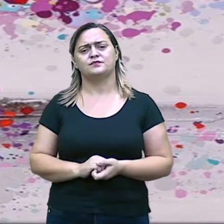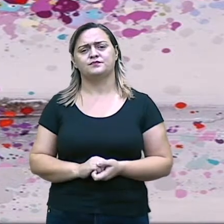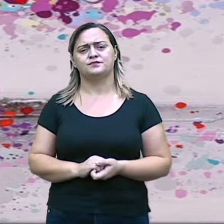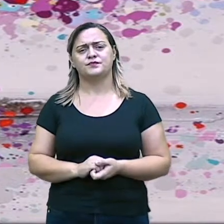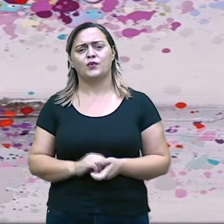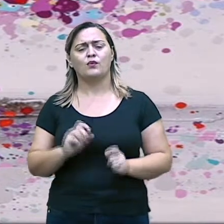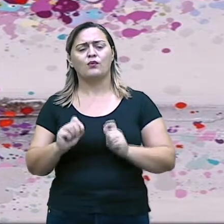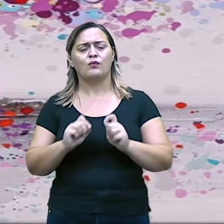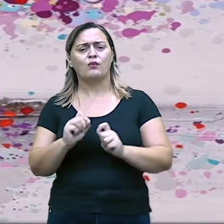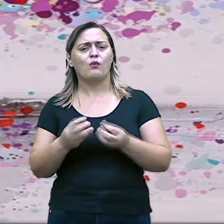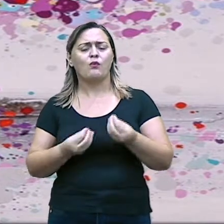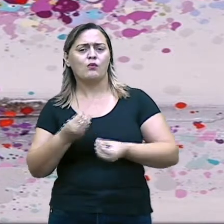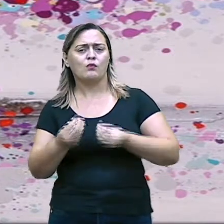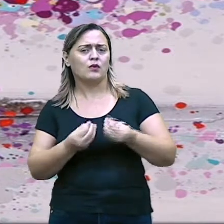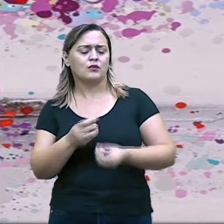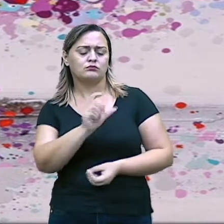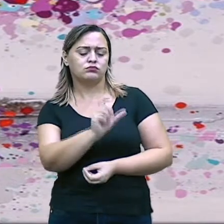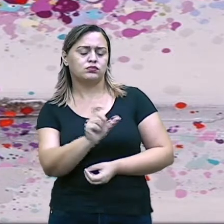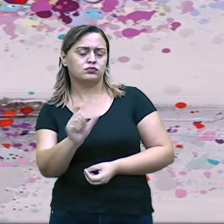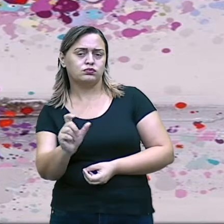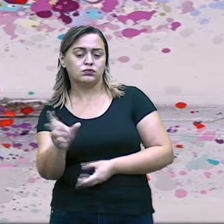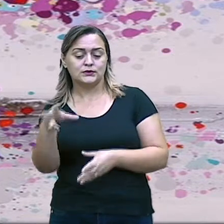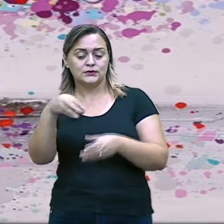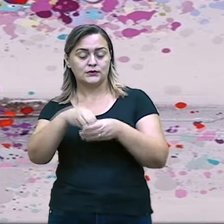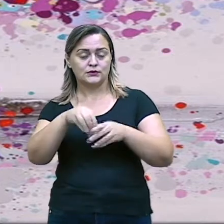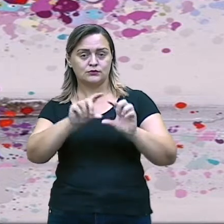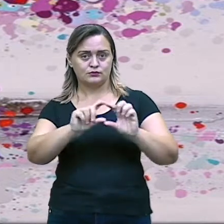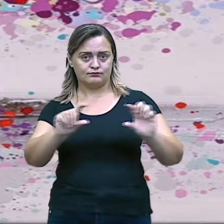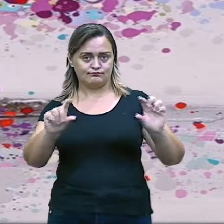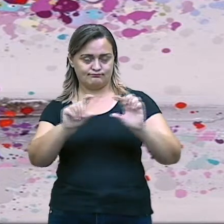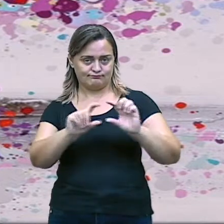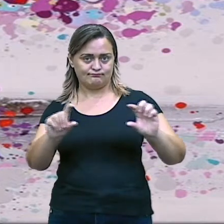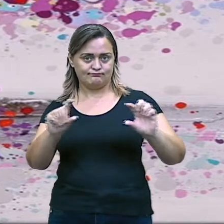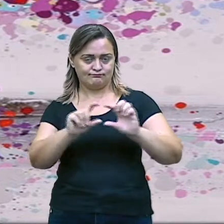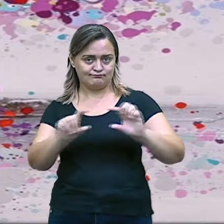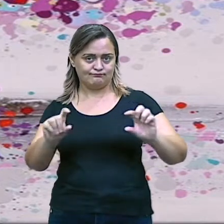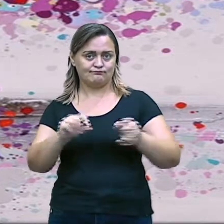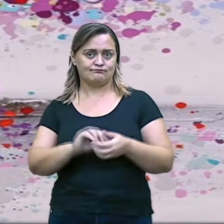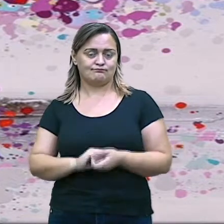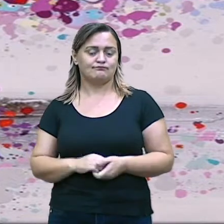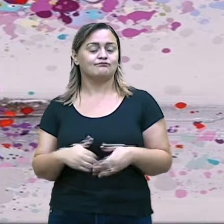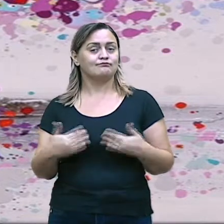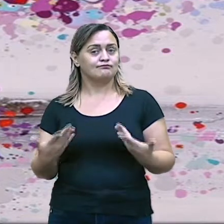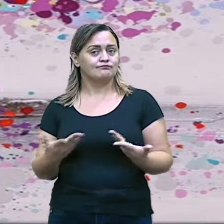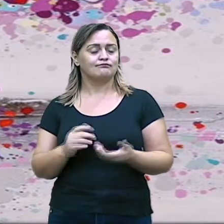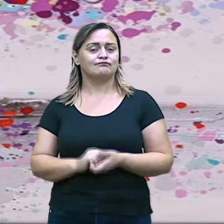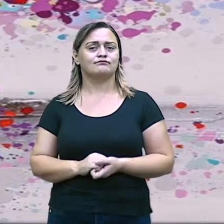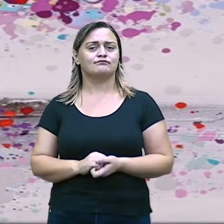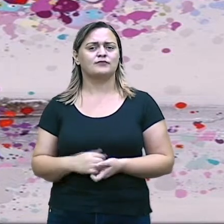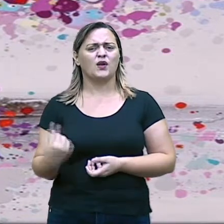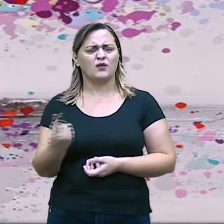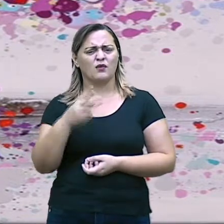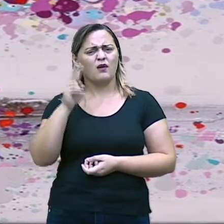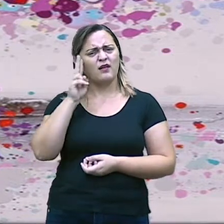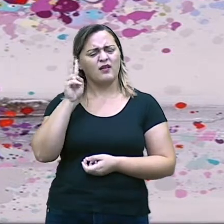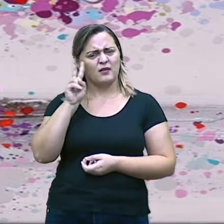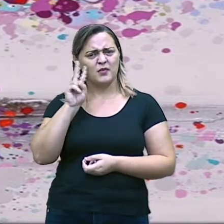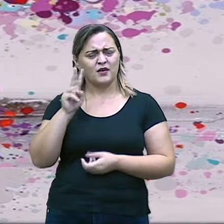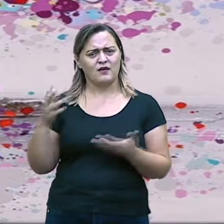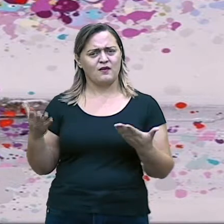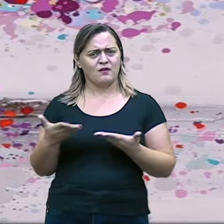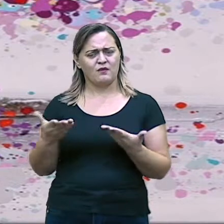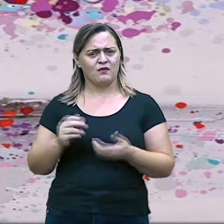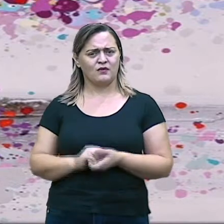dentro da oração, quando se trata de sintática. Estudante, eu acho válido uma breve revisão aqui. Vamos lá?